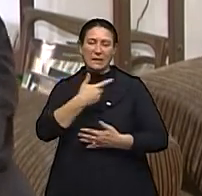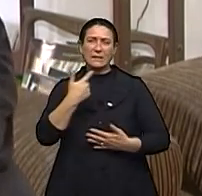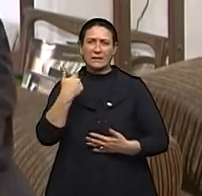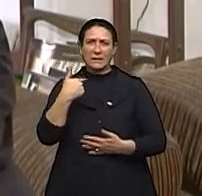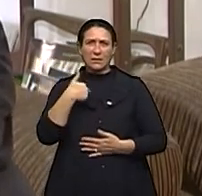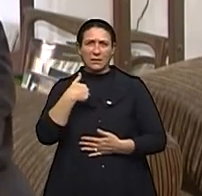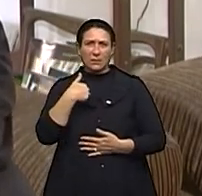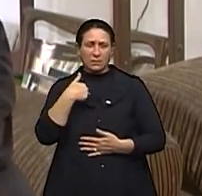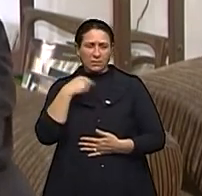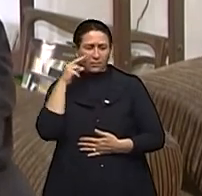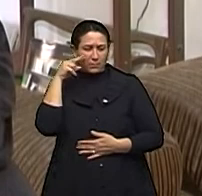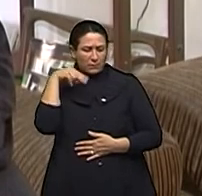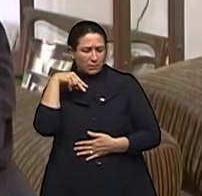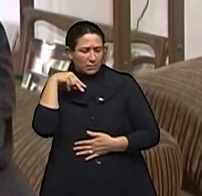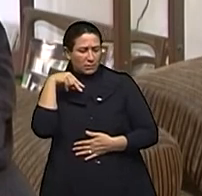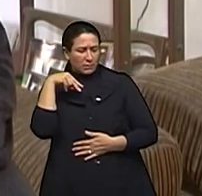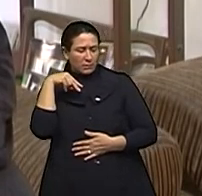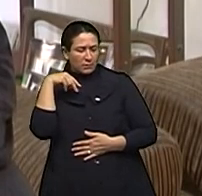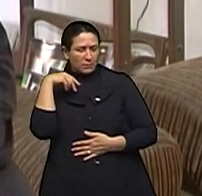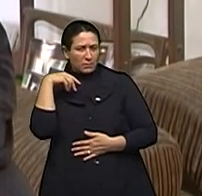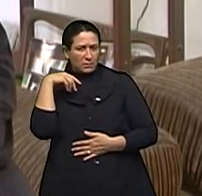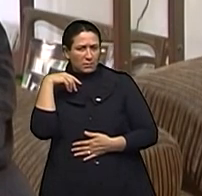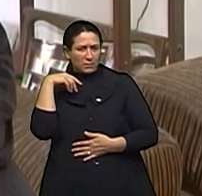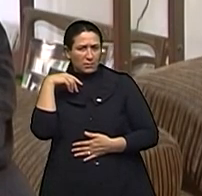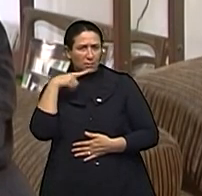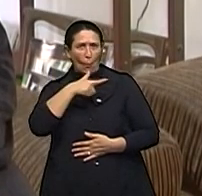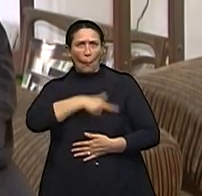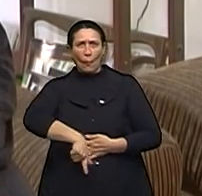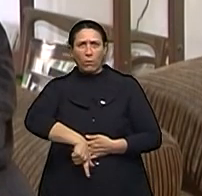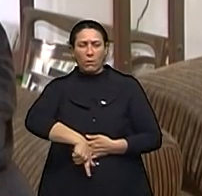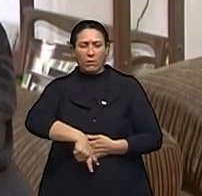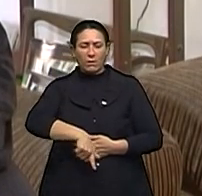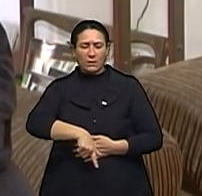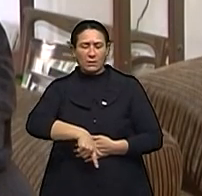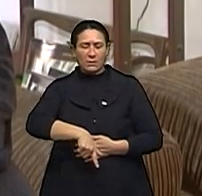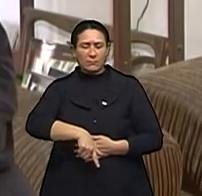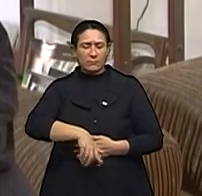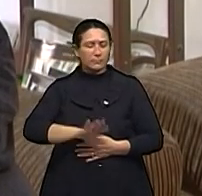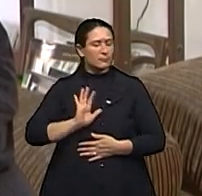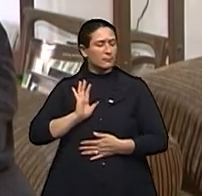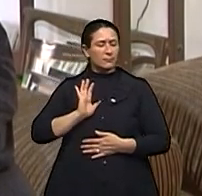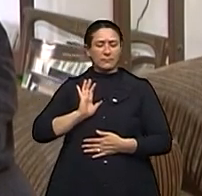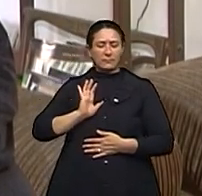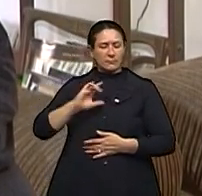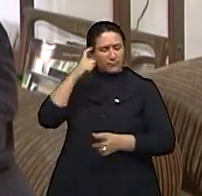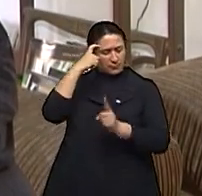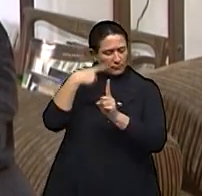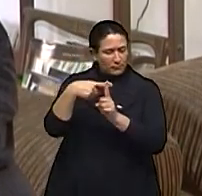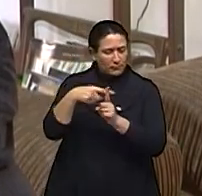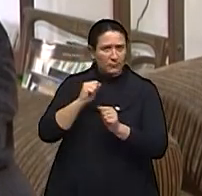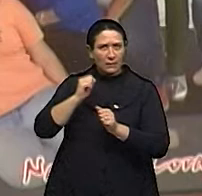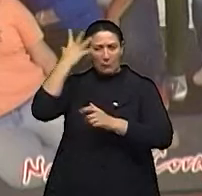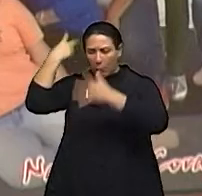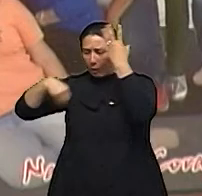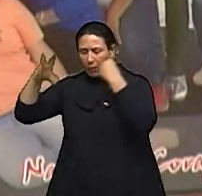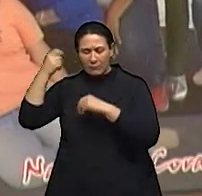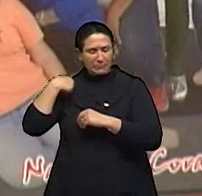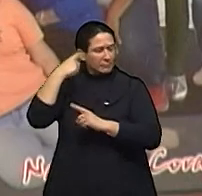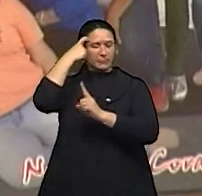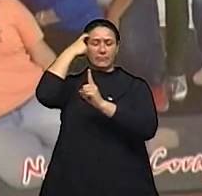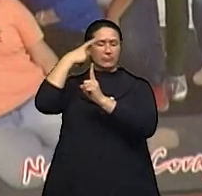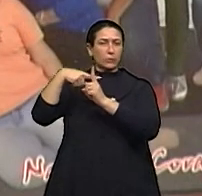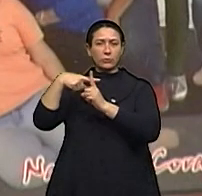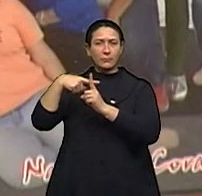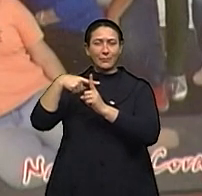quando eu olhei assim, mas tudo bem. Mas aquilo sim, foi a pior fase. Cada um